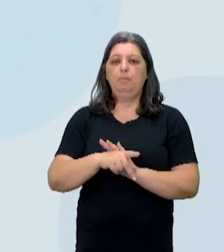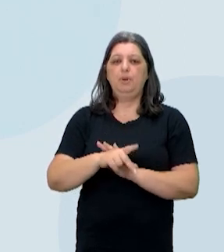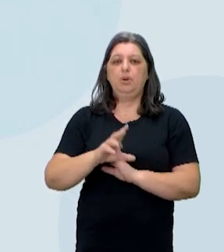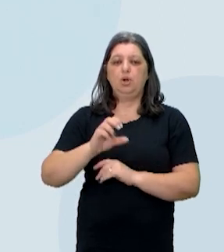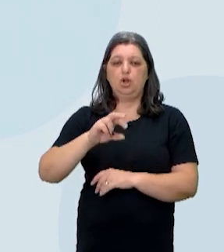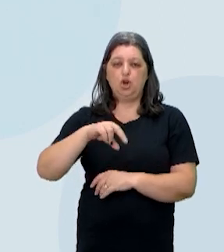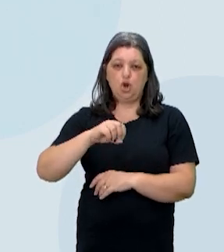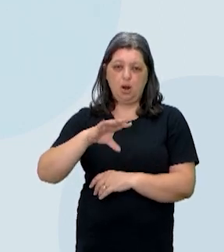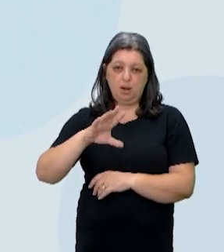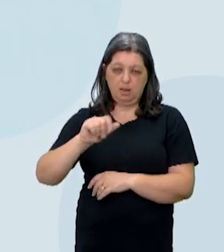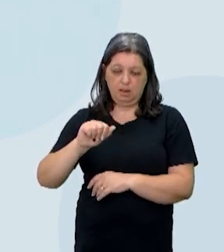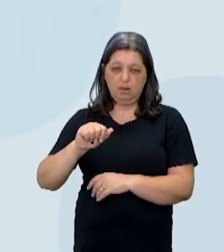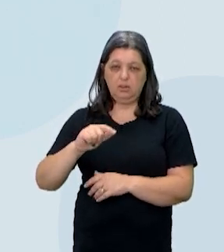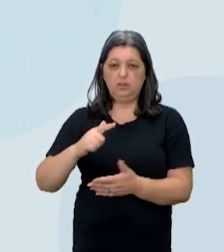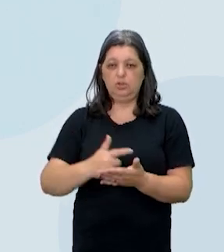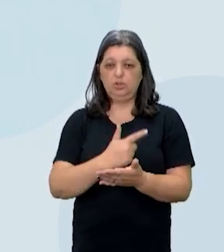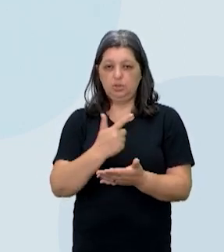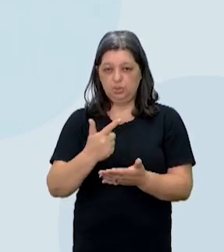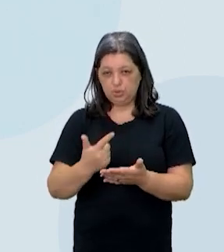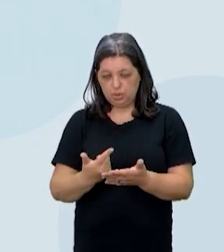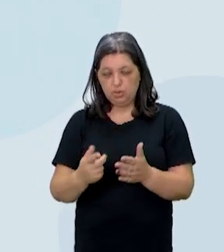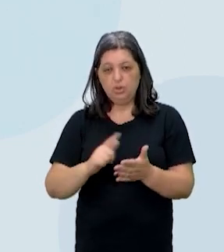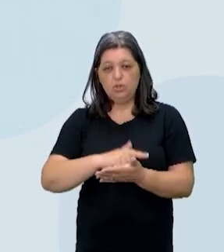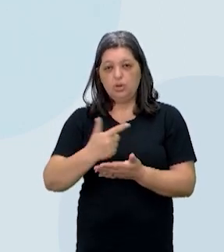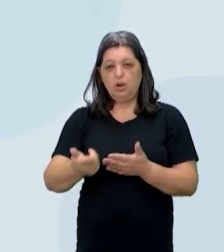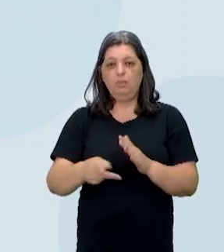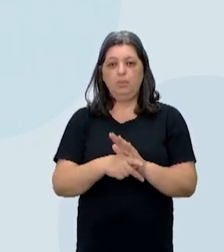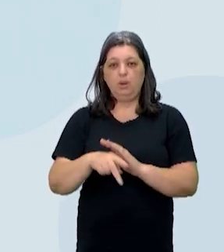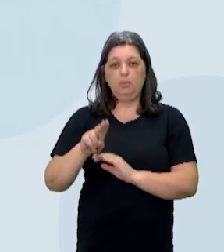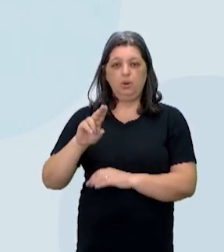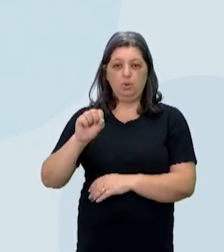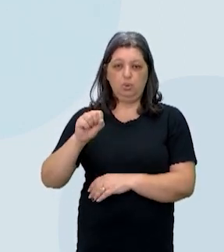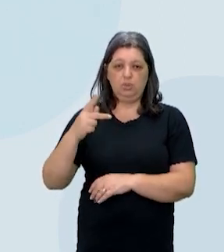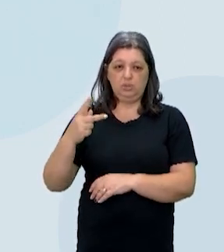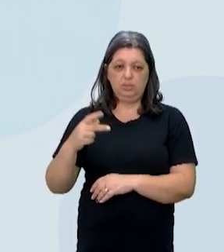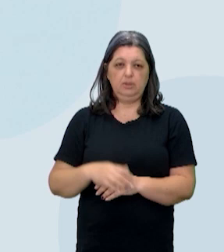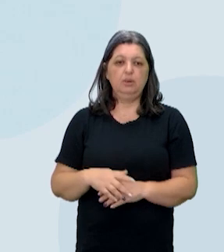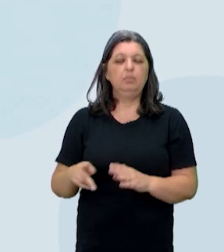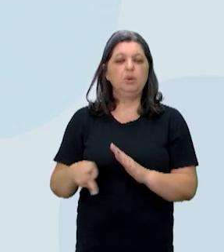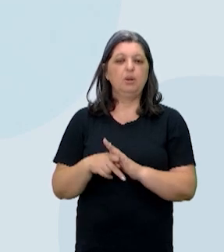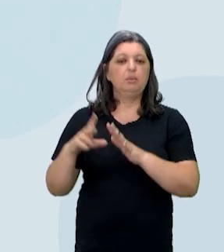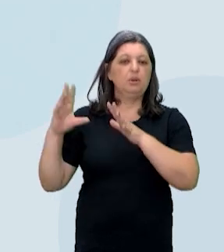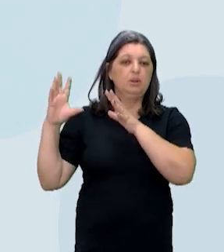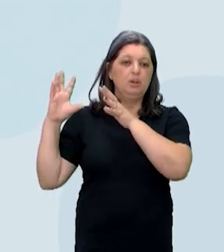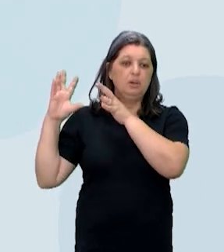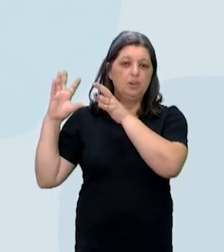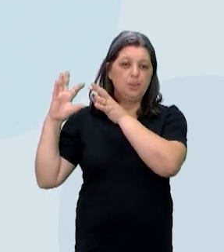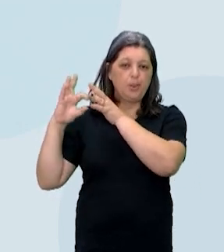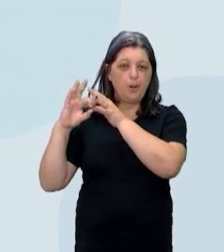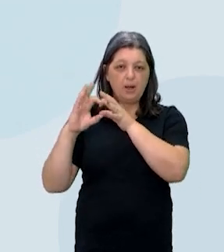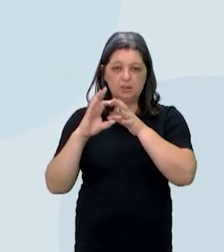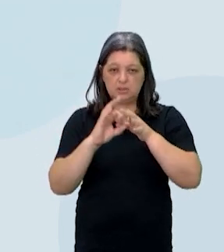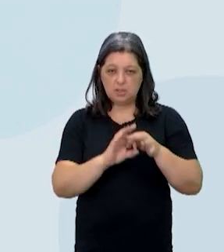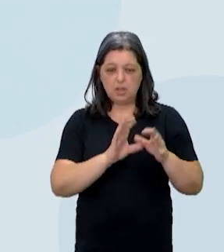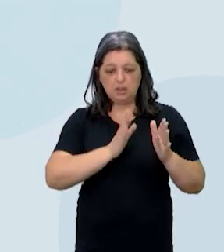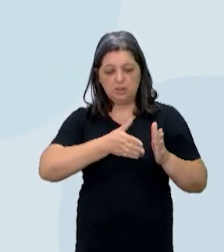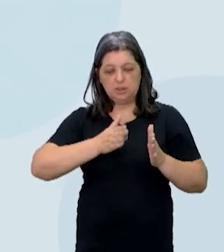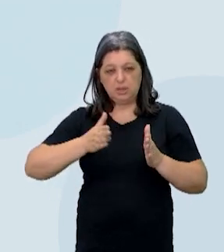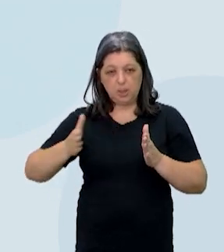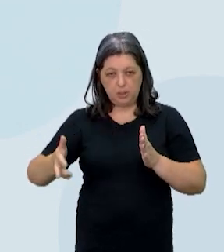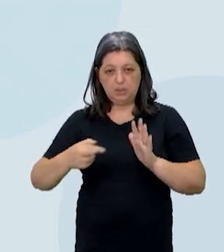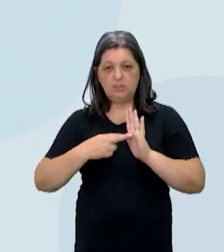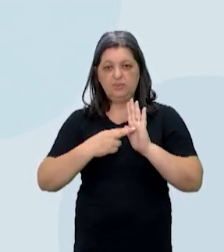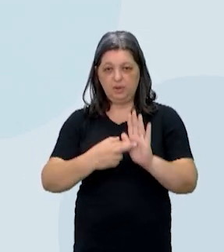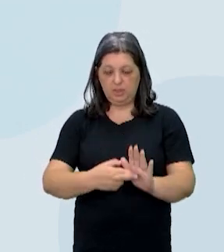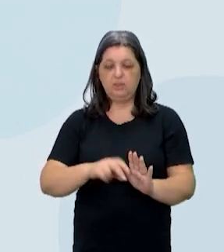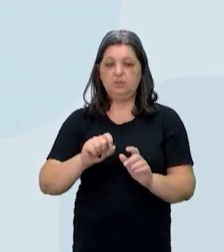E coesão referencial e sequencial. Em relação à coesão referencial e sequencial, durante a aula, a gente vai